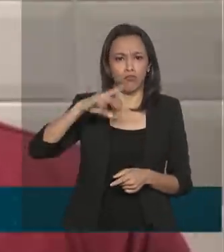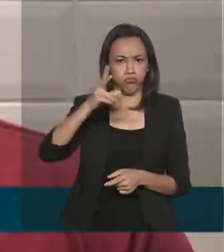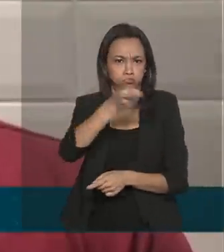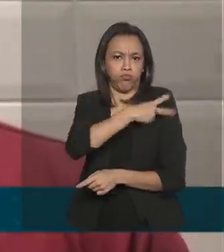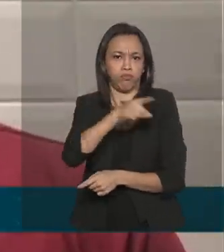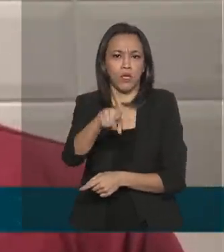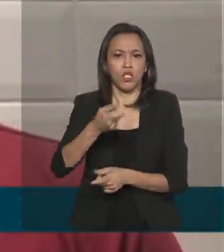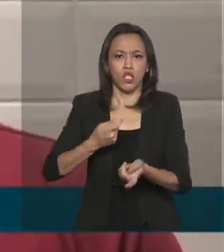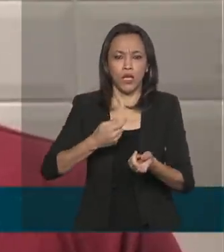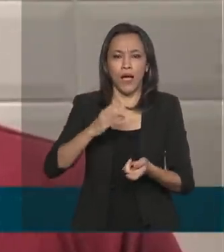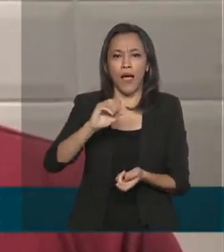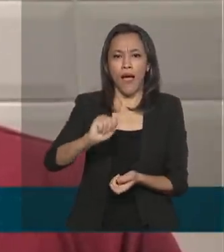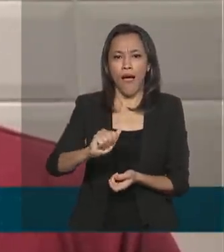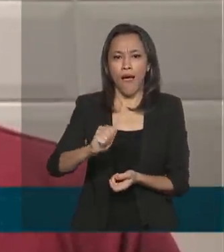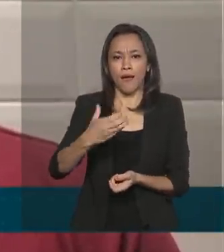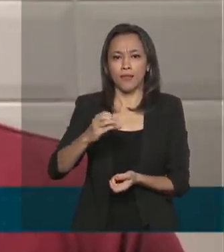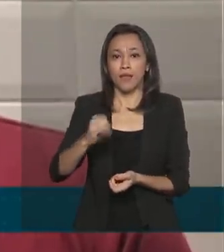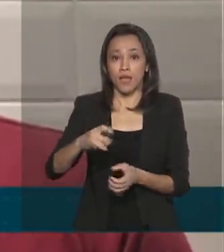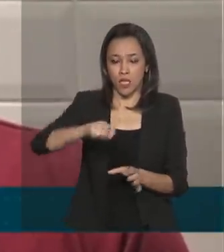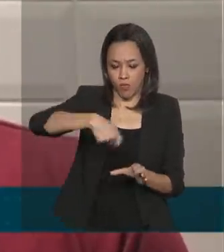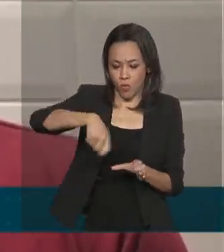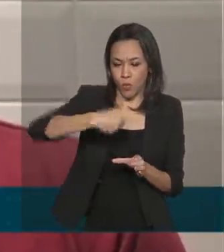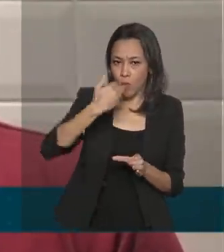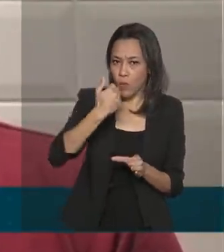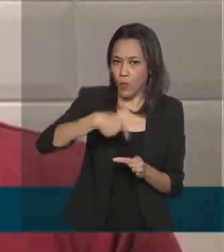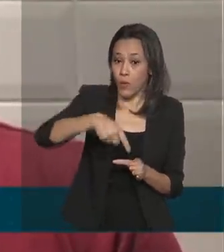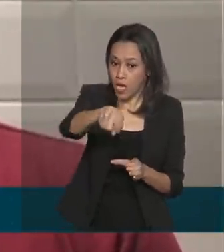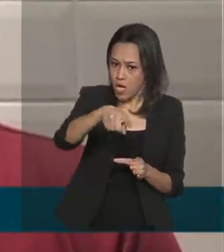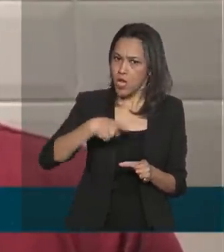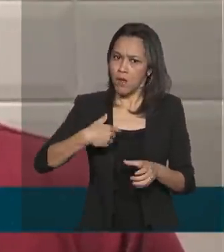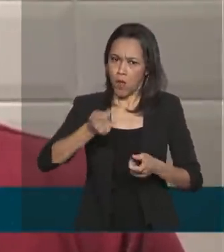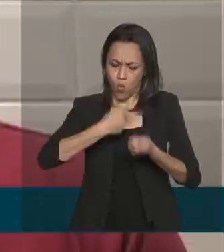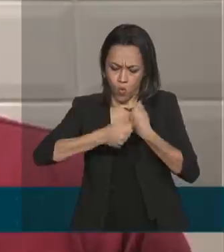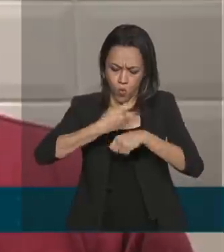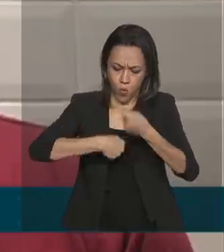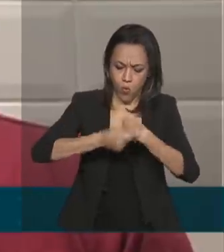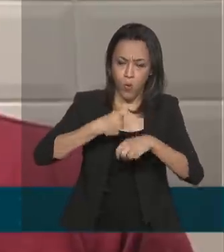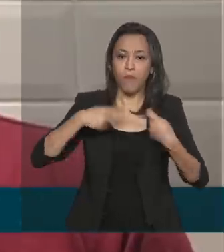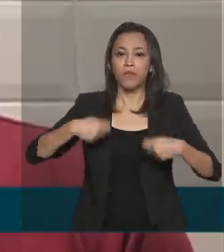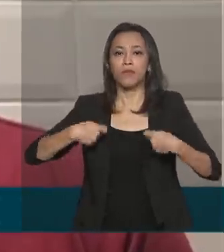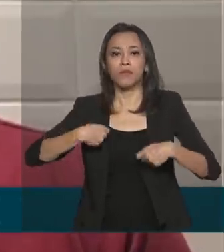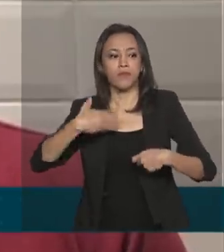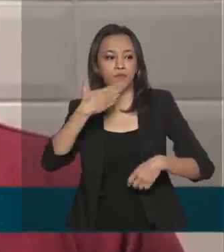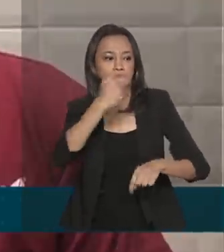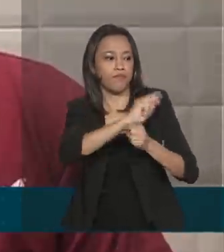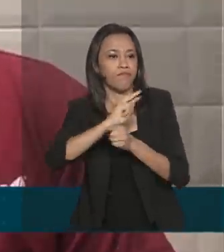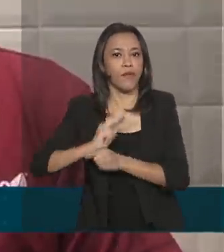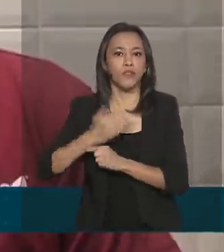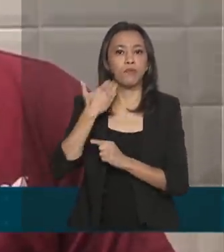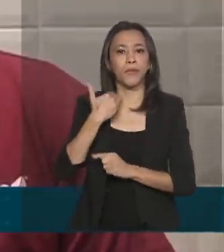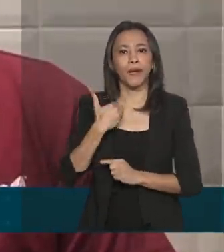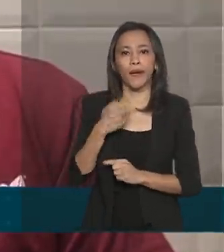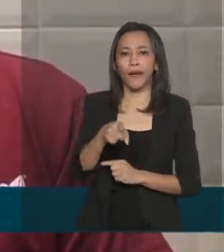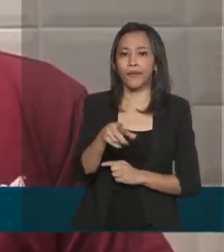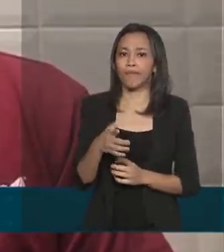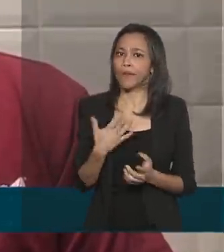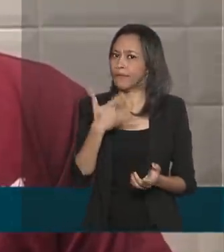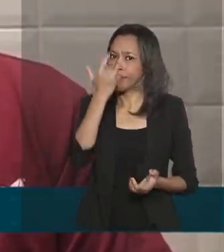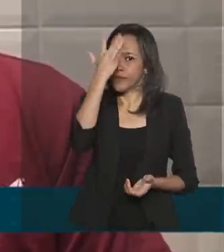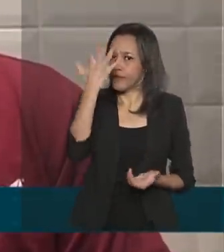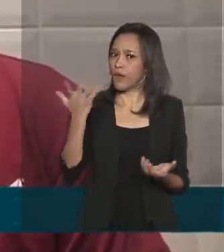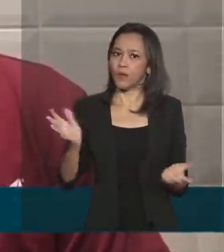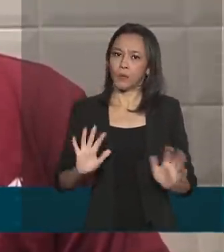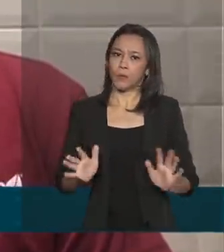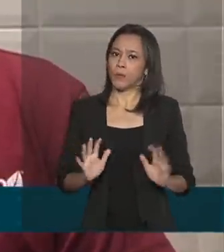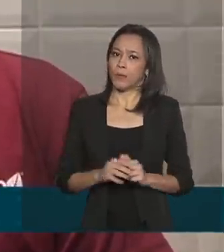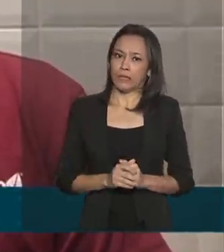Sem o faturamento de rotina, o empresário precisa contar com empréstimos bancários e não tem sido fácil.